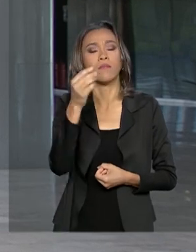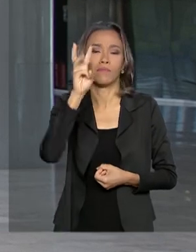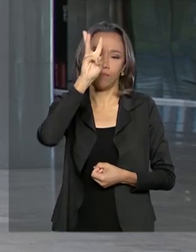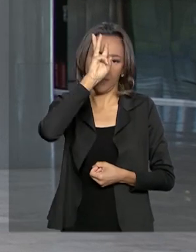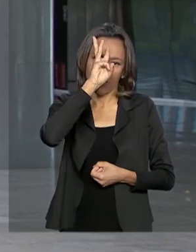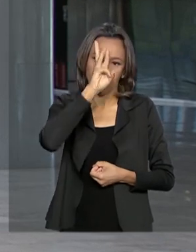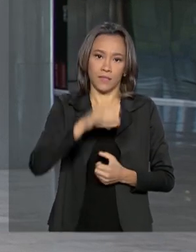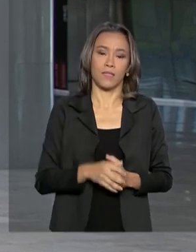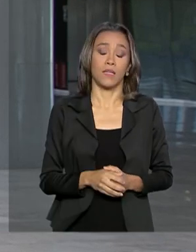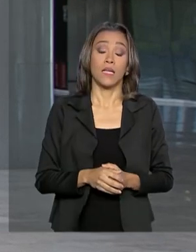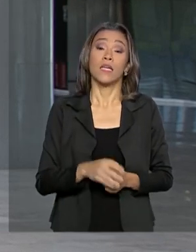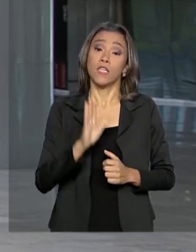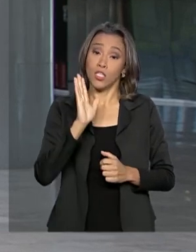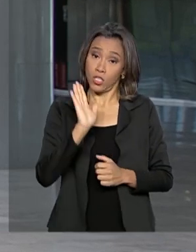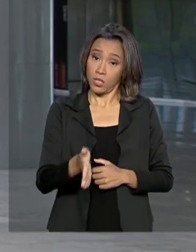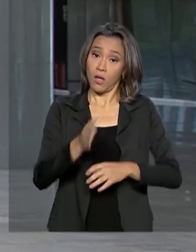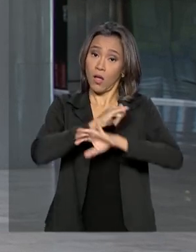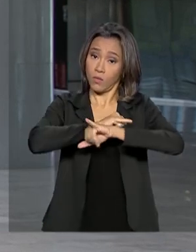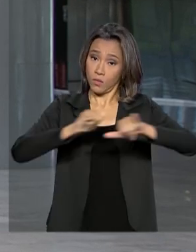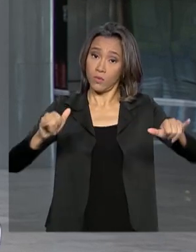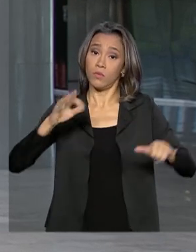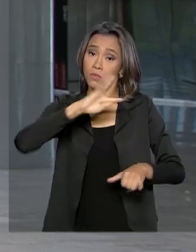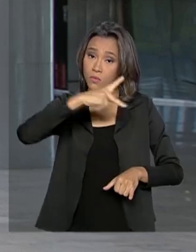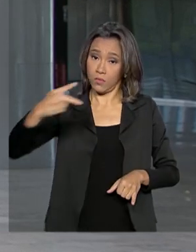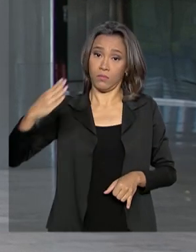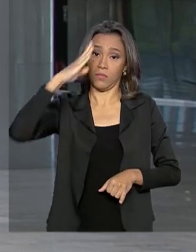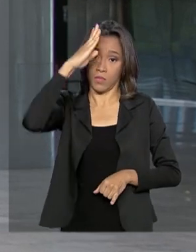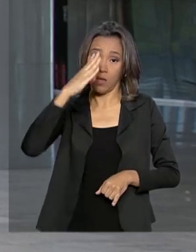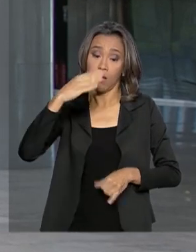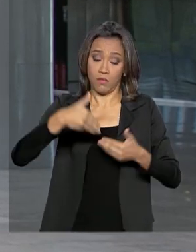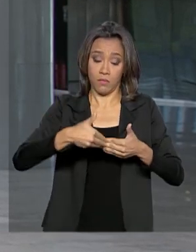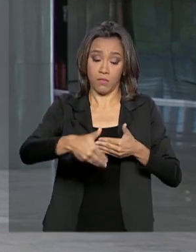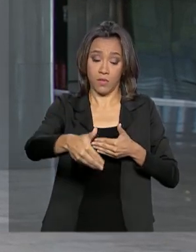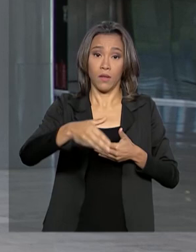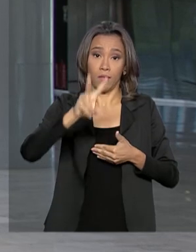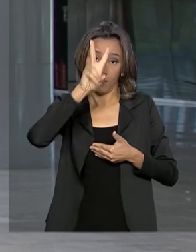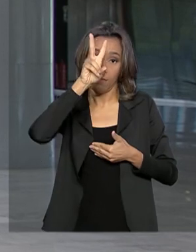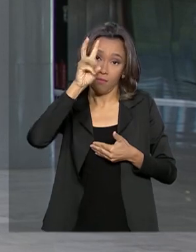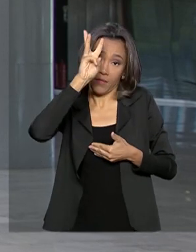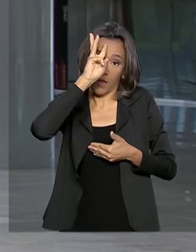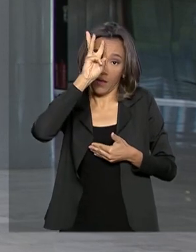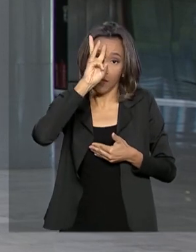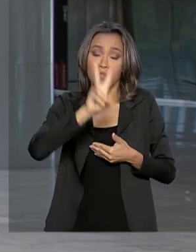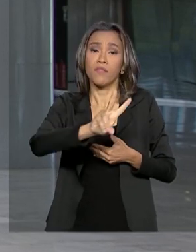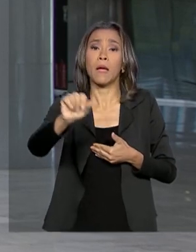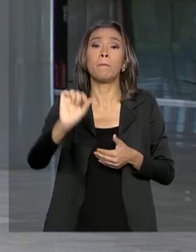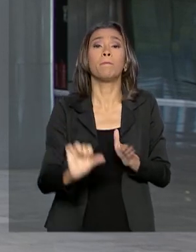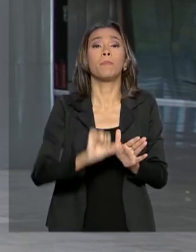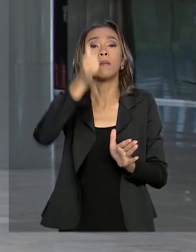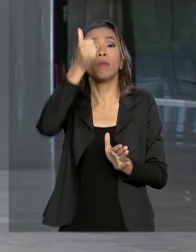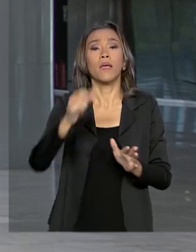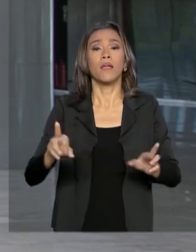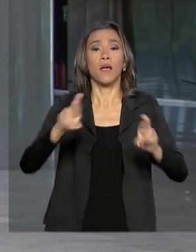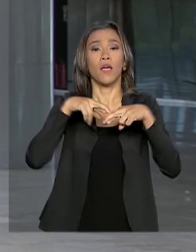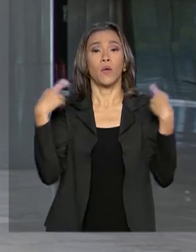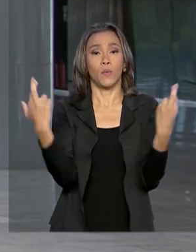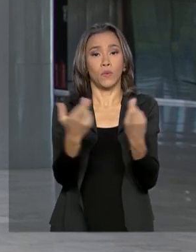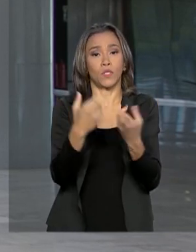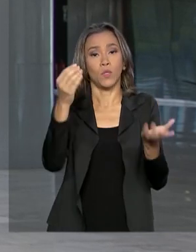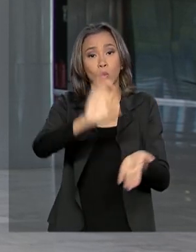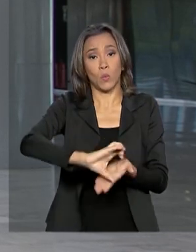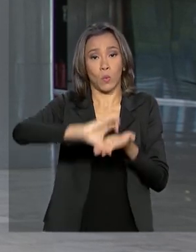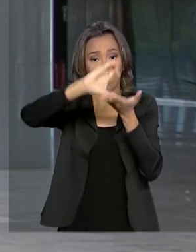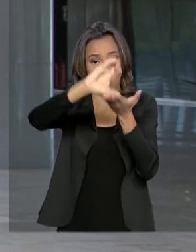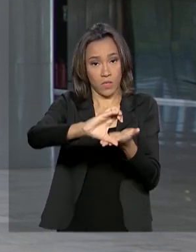-feira. E ele já anunciou pelas redes sociais que nesta terça-feira mesmo vai fazer a primeira reunião do Conselho de Governo de